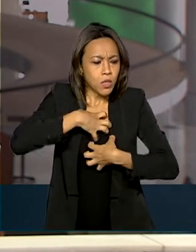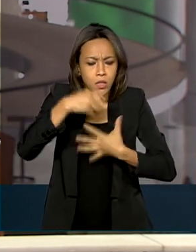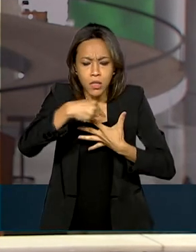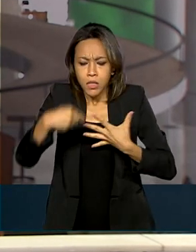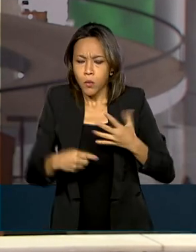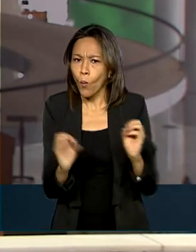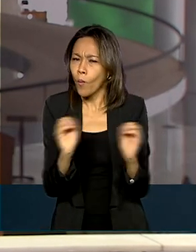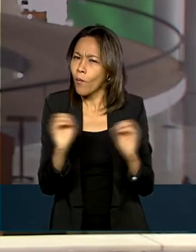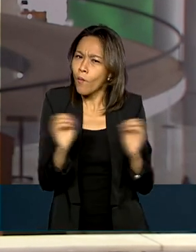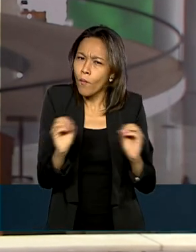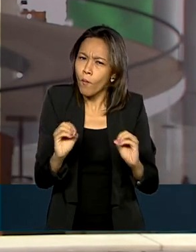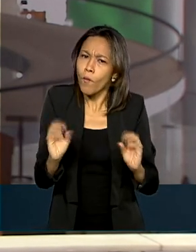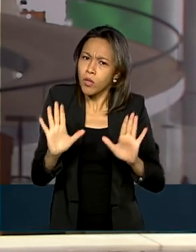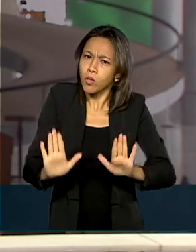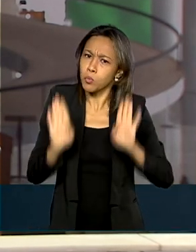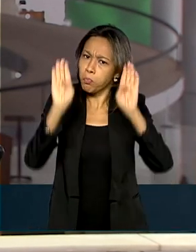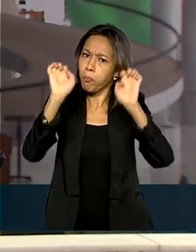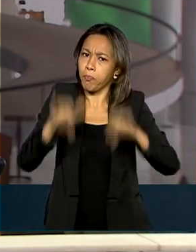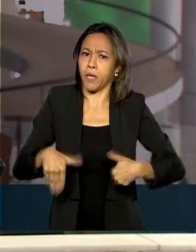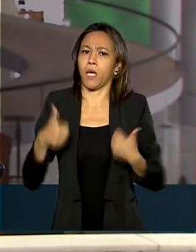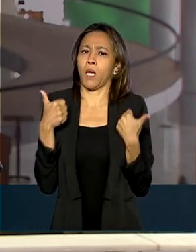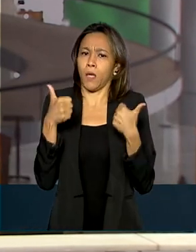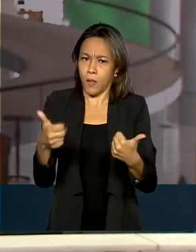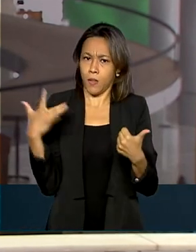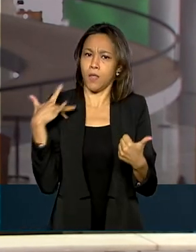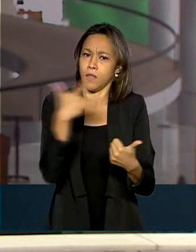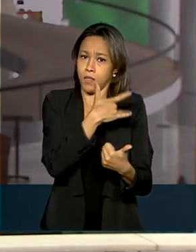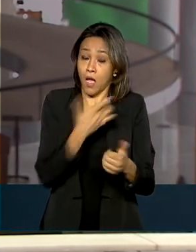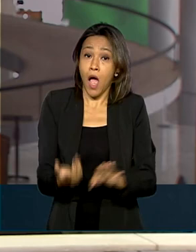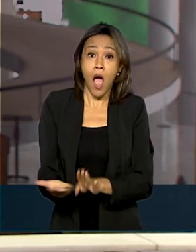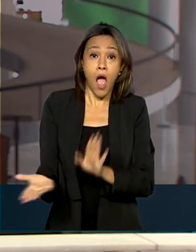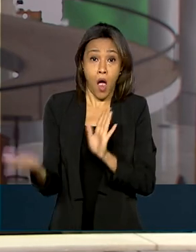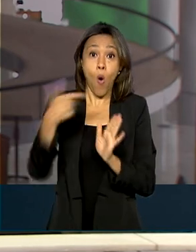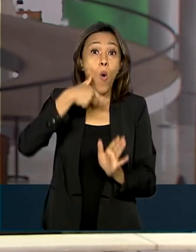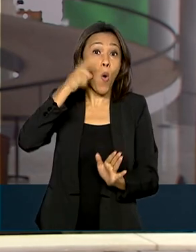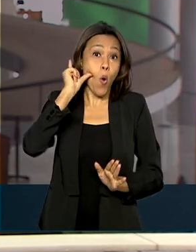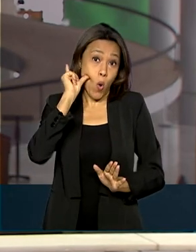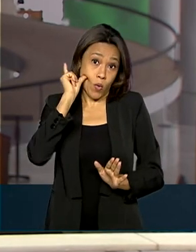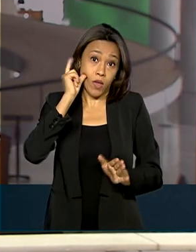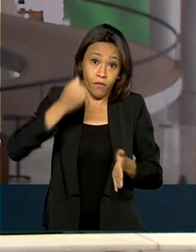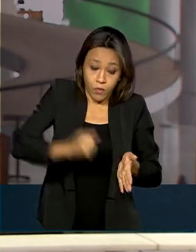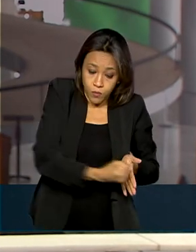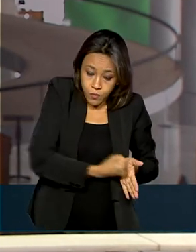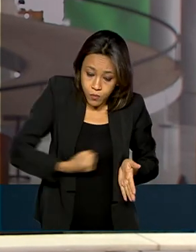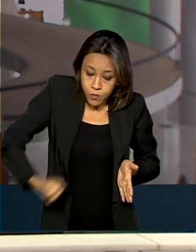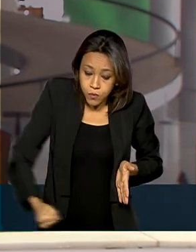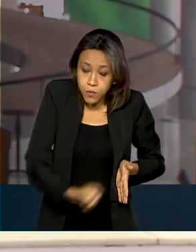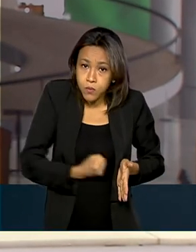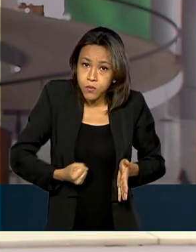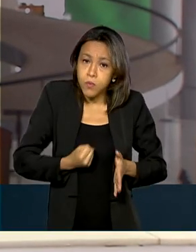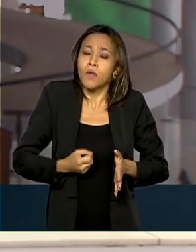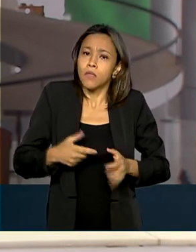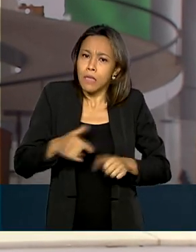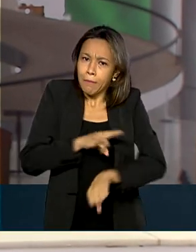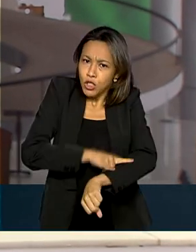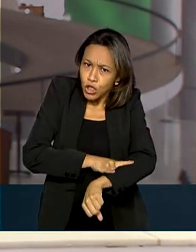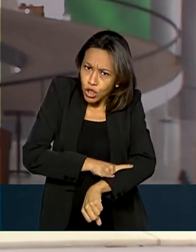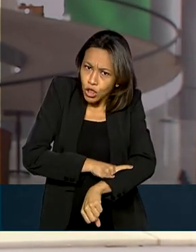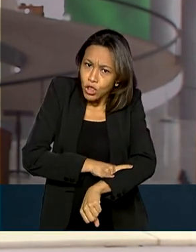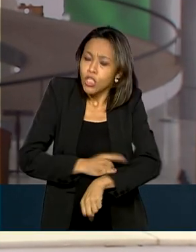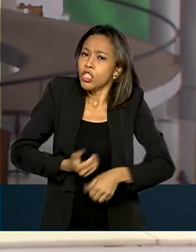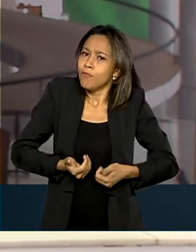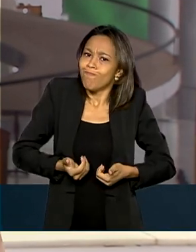excelentes condições clínicas. A ultrassonografia que ele fez ontem mostrou o completo esvaziamento da bexiga e a